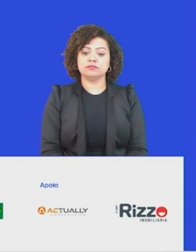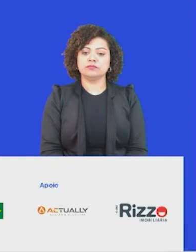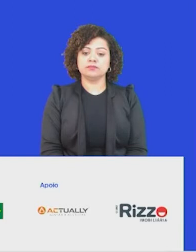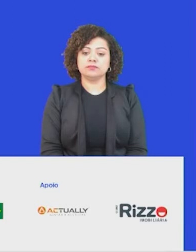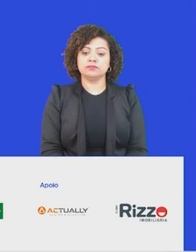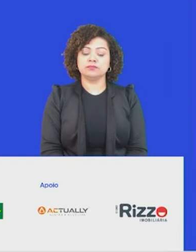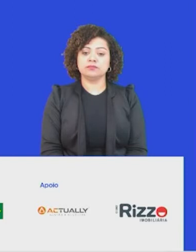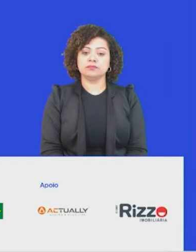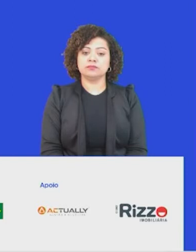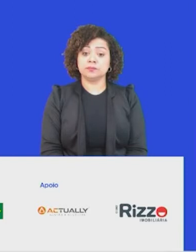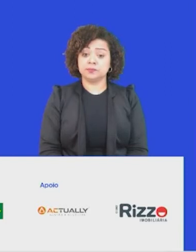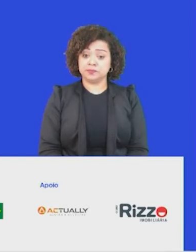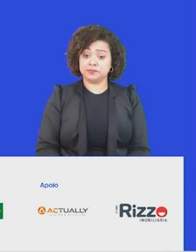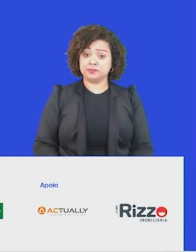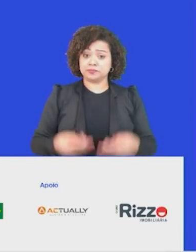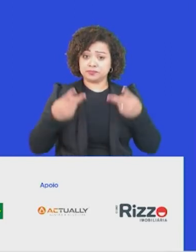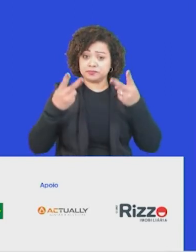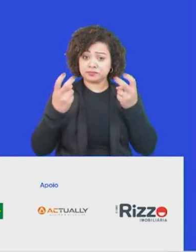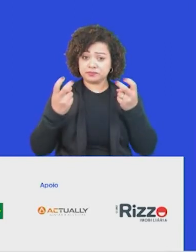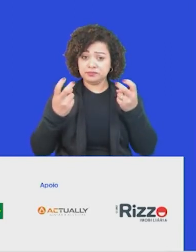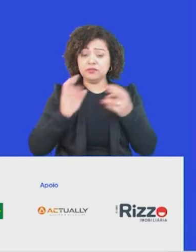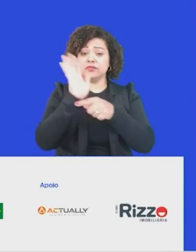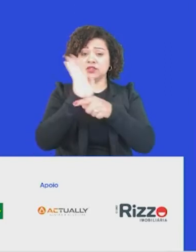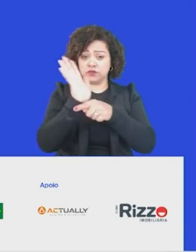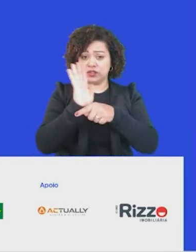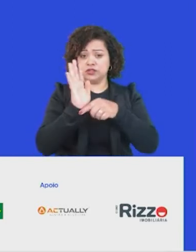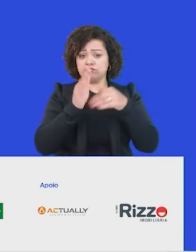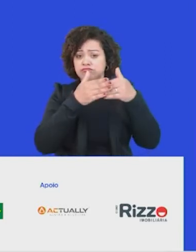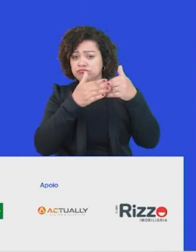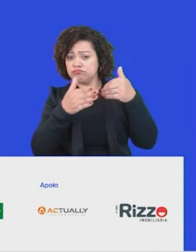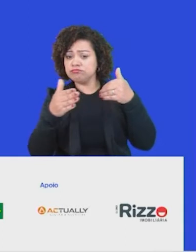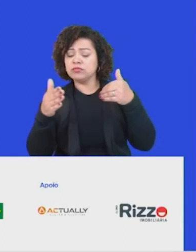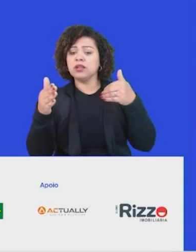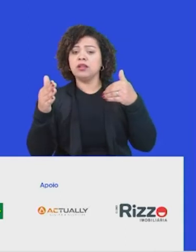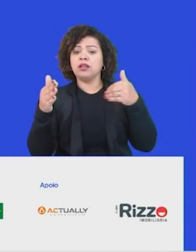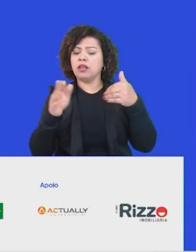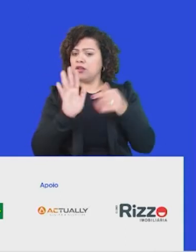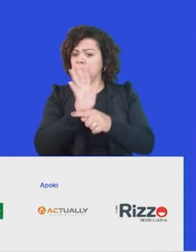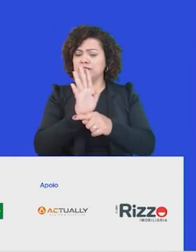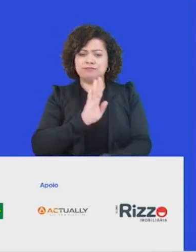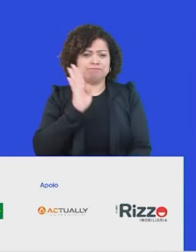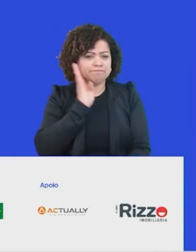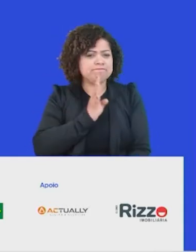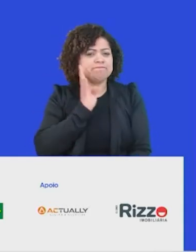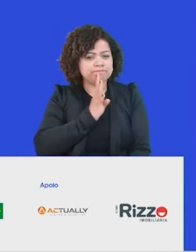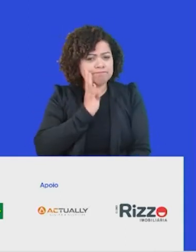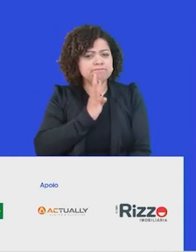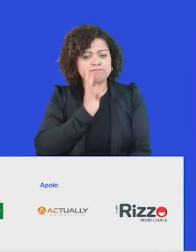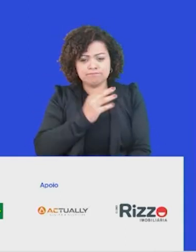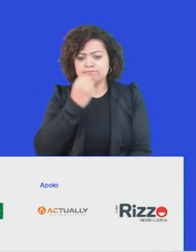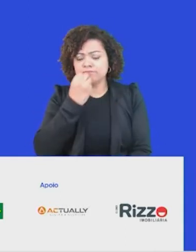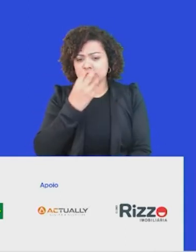Perceba que o vídeo até continua, depois ele até convida, porque tem um curso muito interessante que ele faz lá no